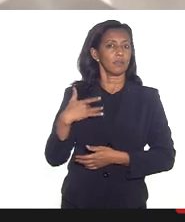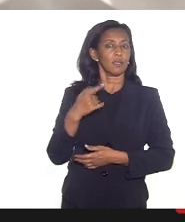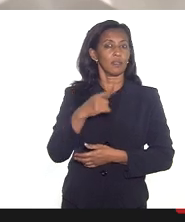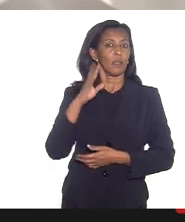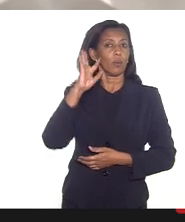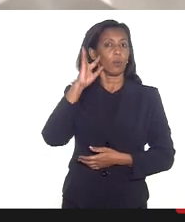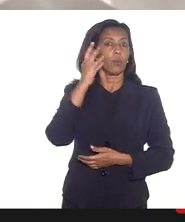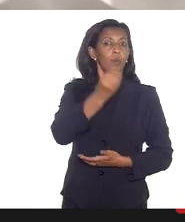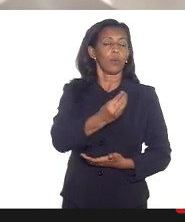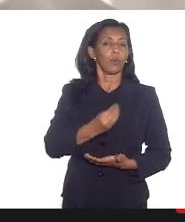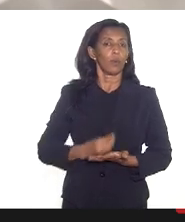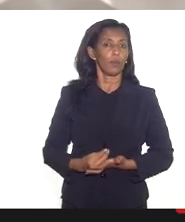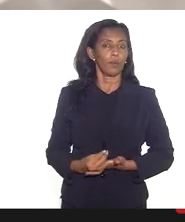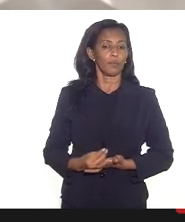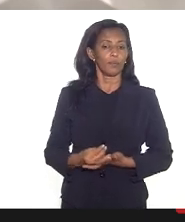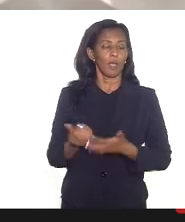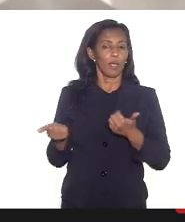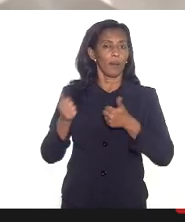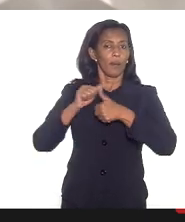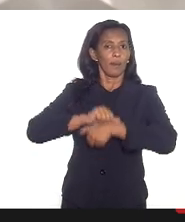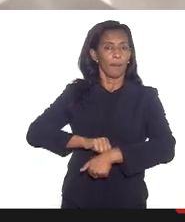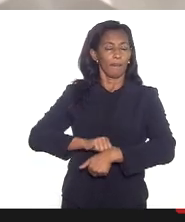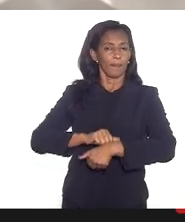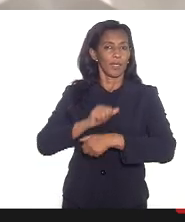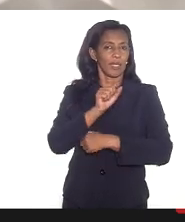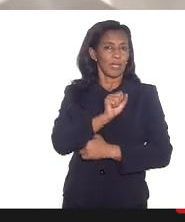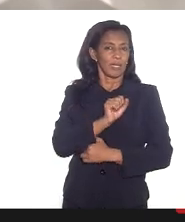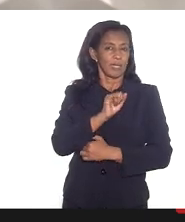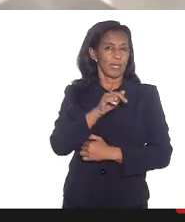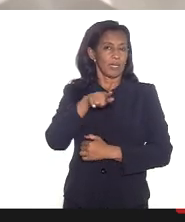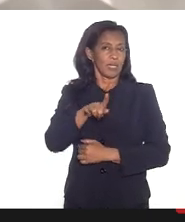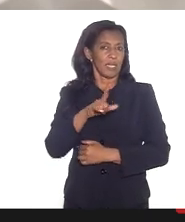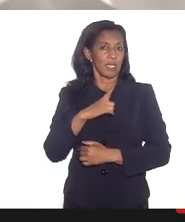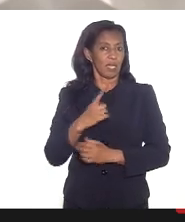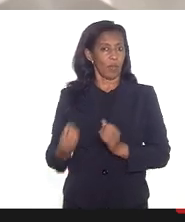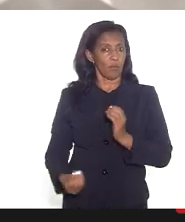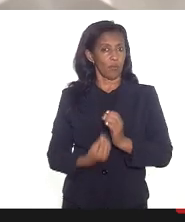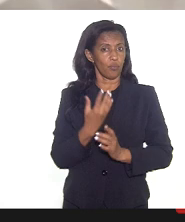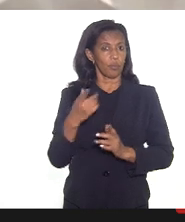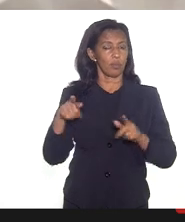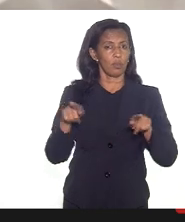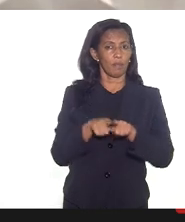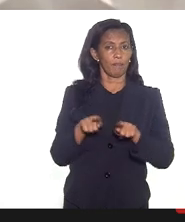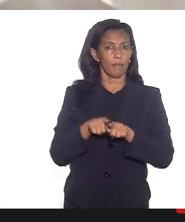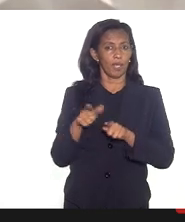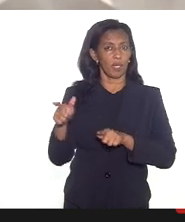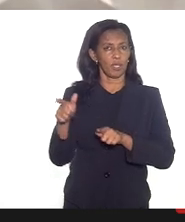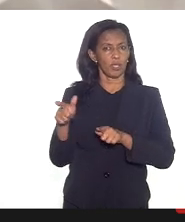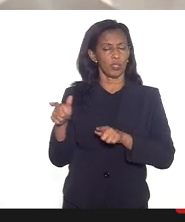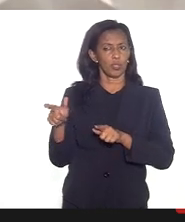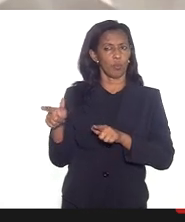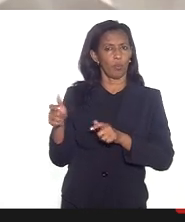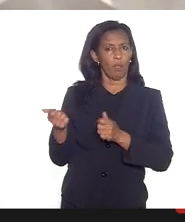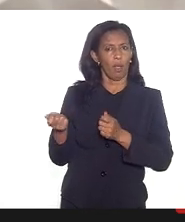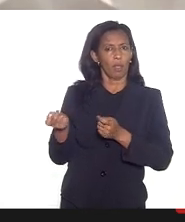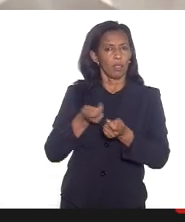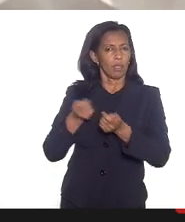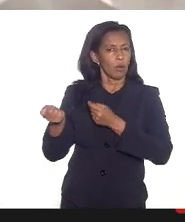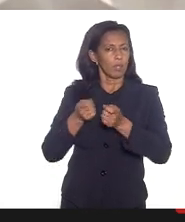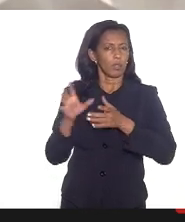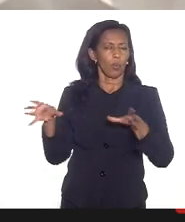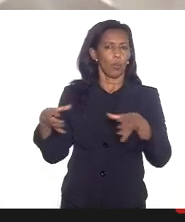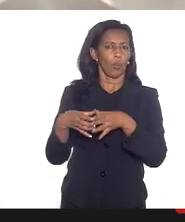uma decisão a pactuar da em Cib e que é fruto também de uma de uma negociação com o Conselho